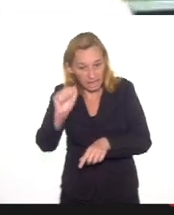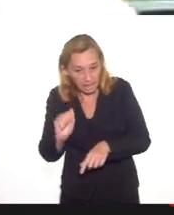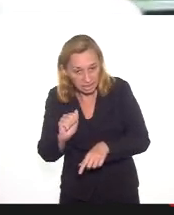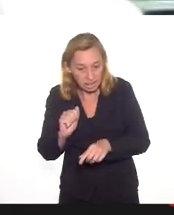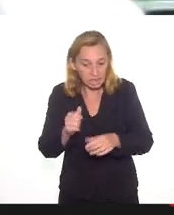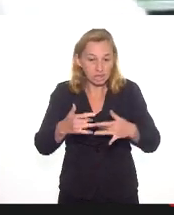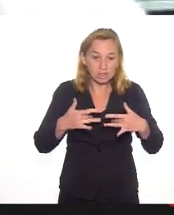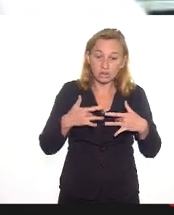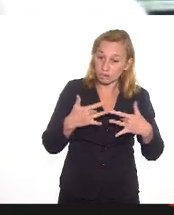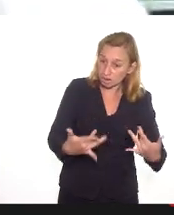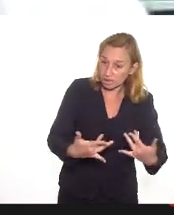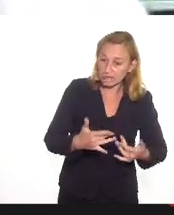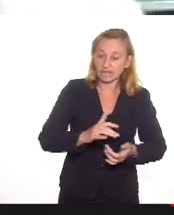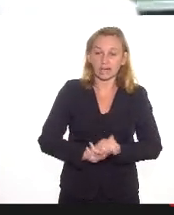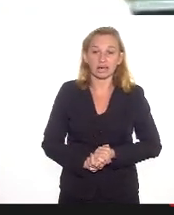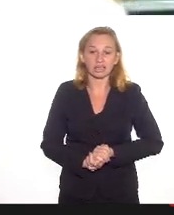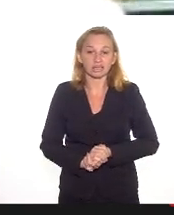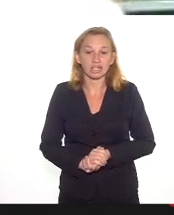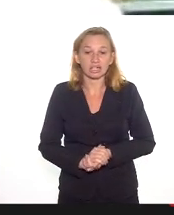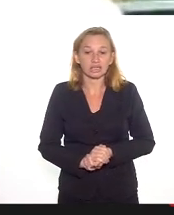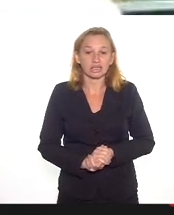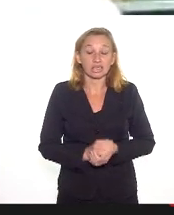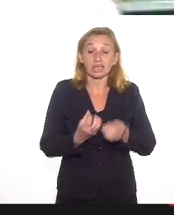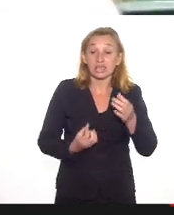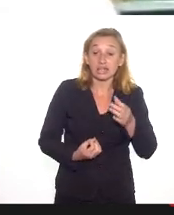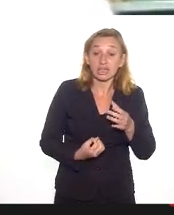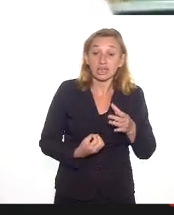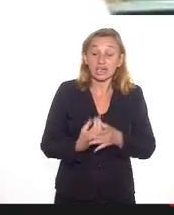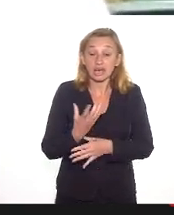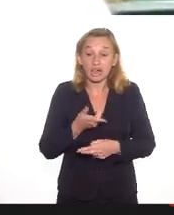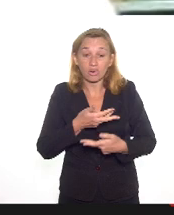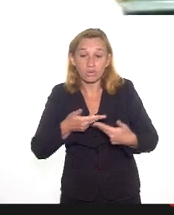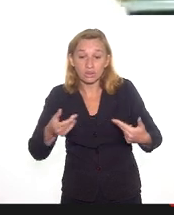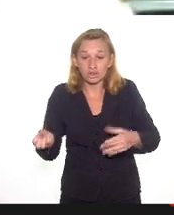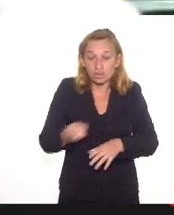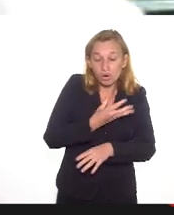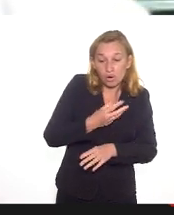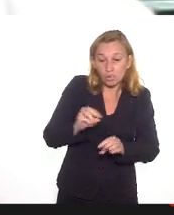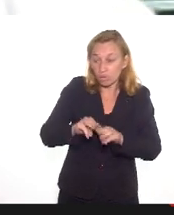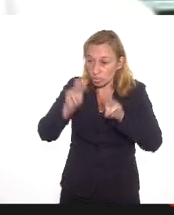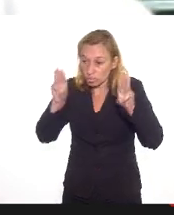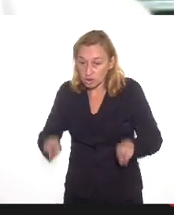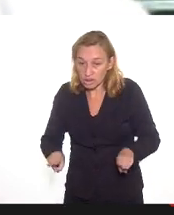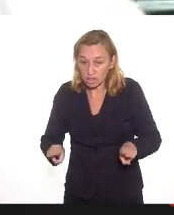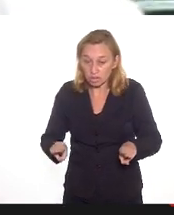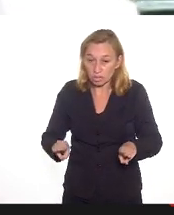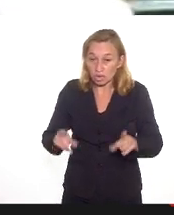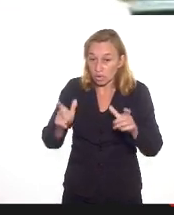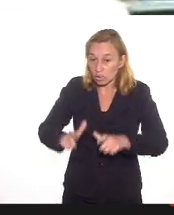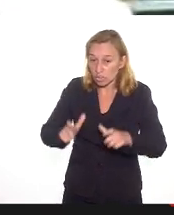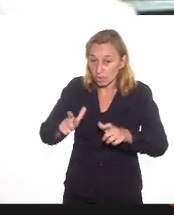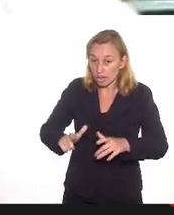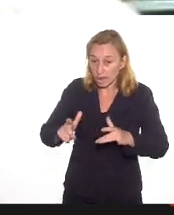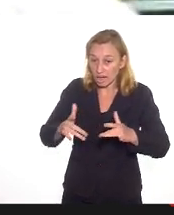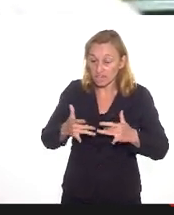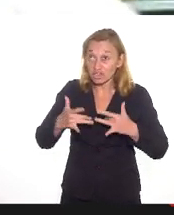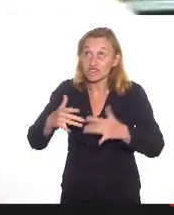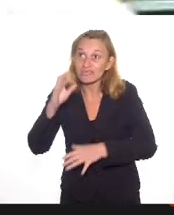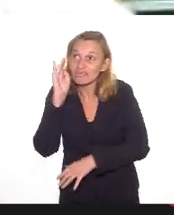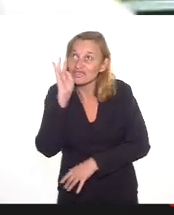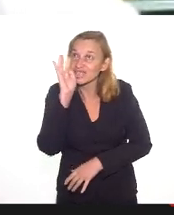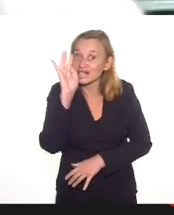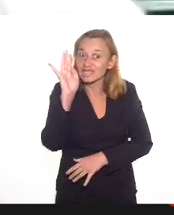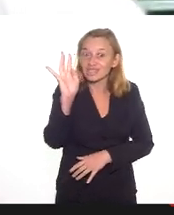solidariedade, da criatividade, fazer dos nossos museus lugares de afeto, de imaginação,